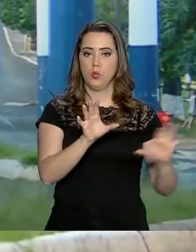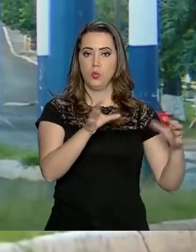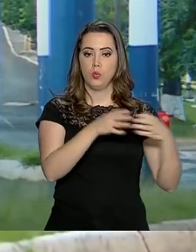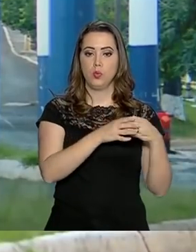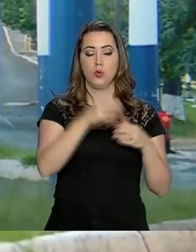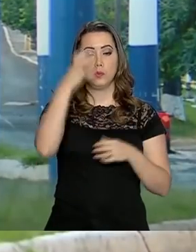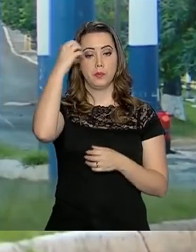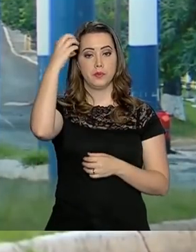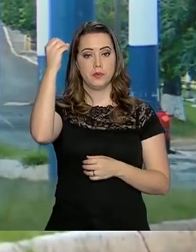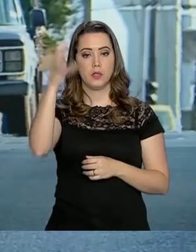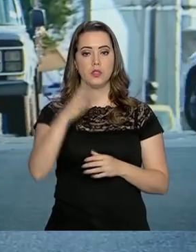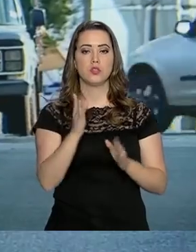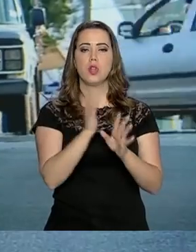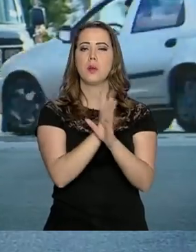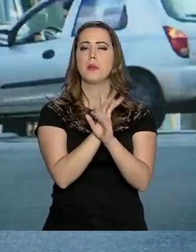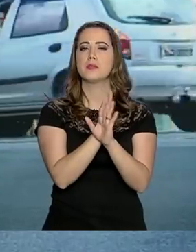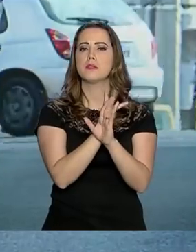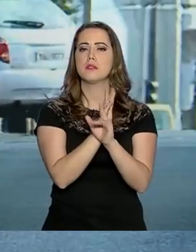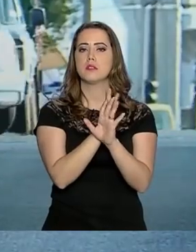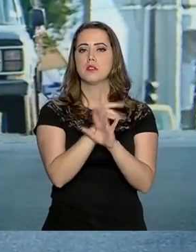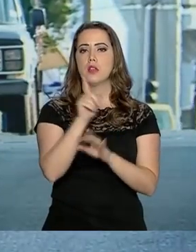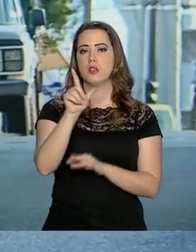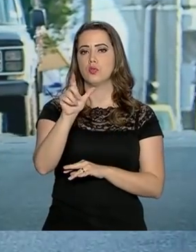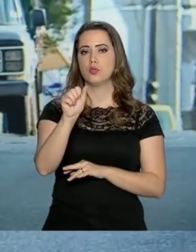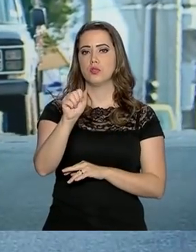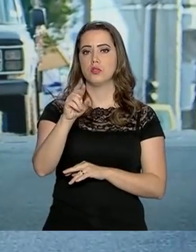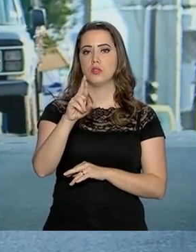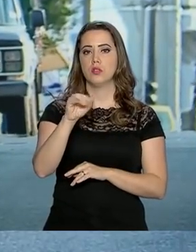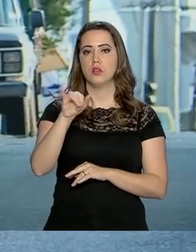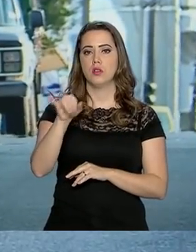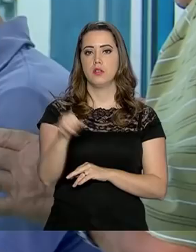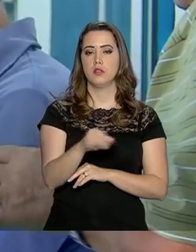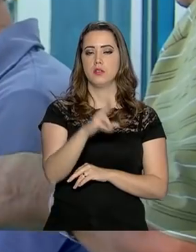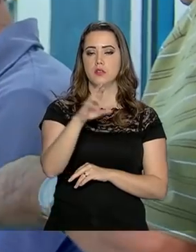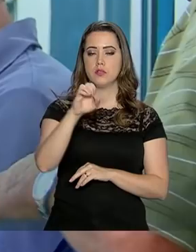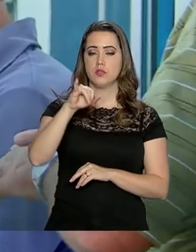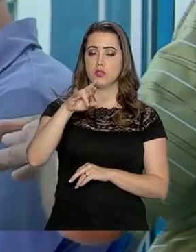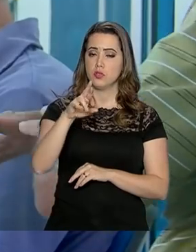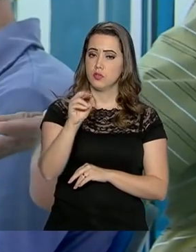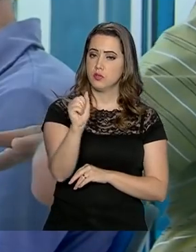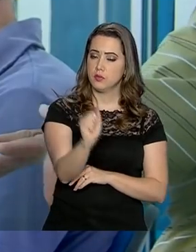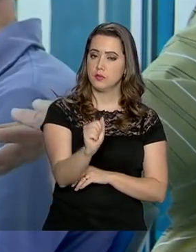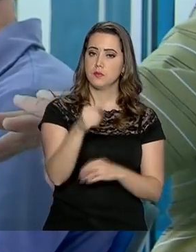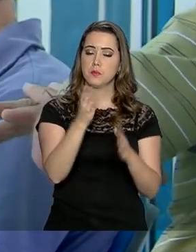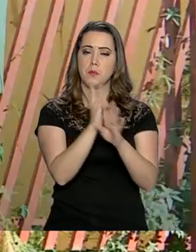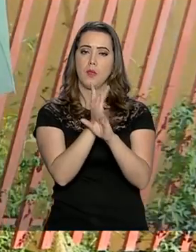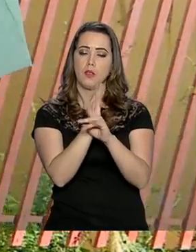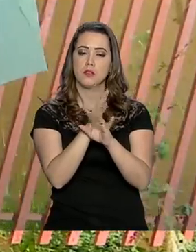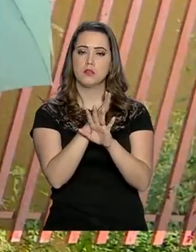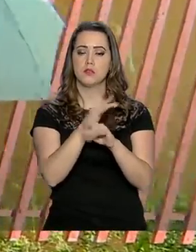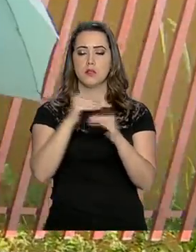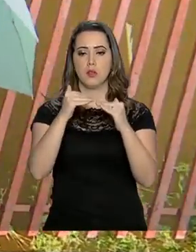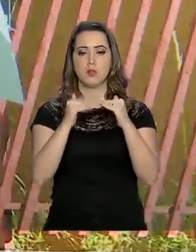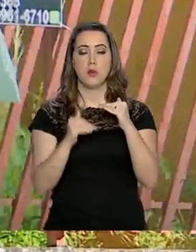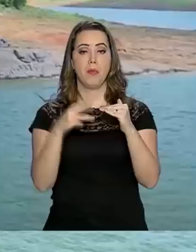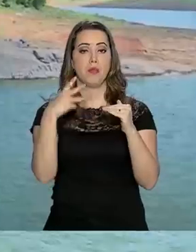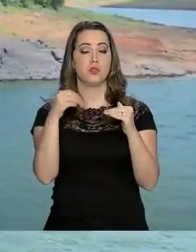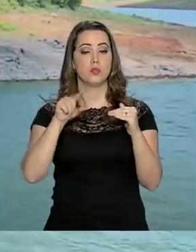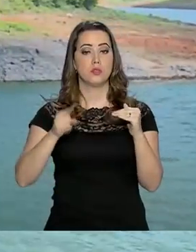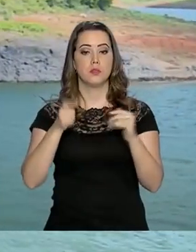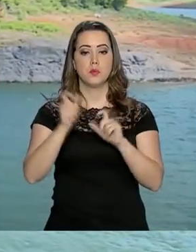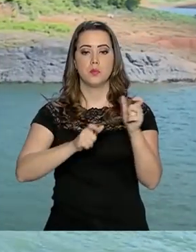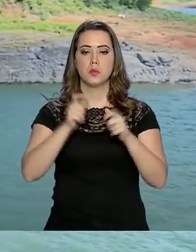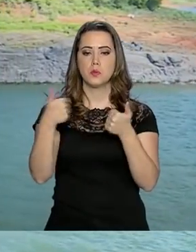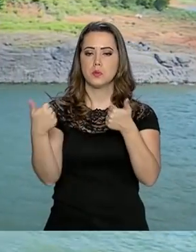seguiram para a pequena cidade de Laranjeiras do Sul, no interior do Paraná. O município tem pouco mais de 30 mil habitantes